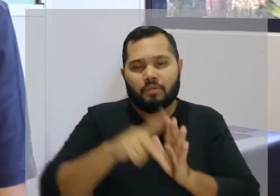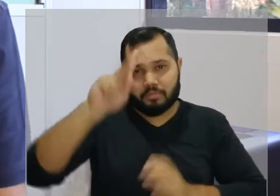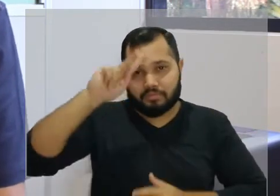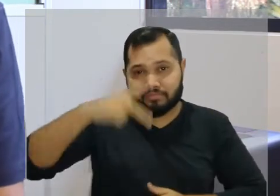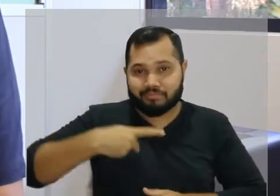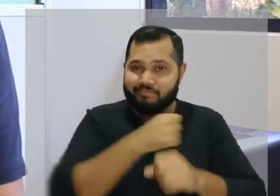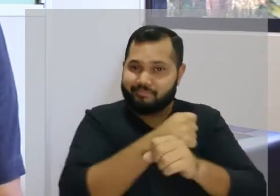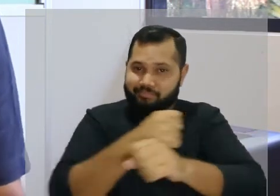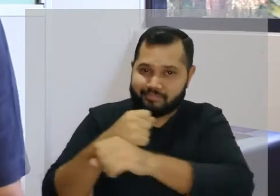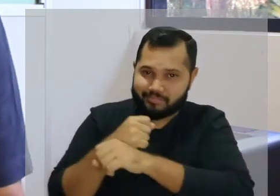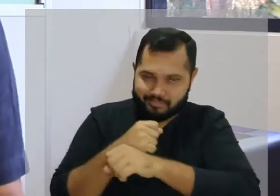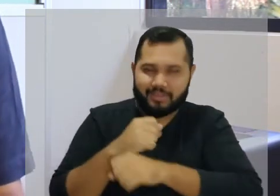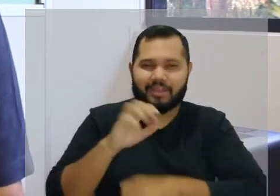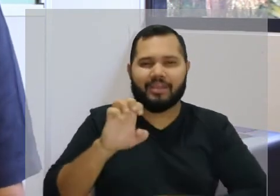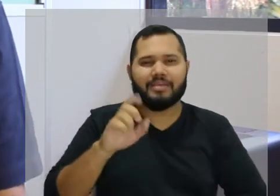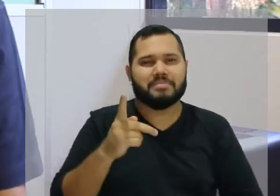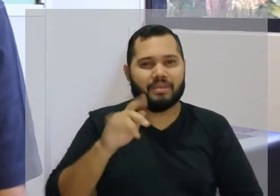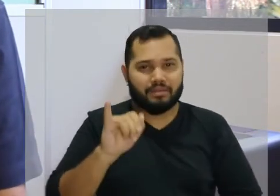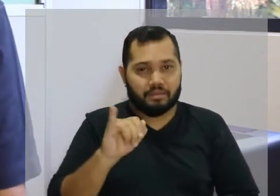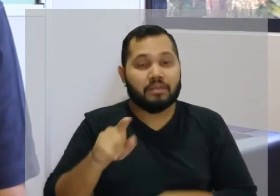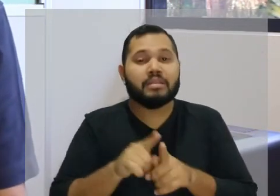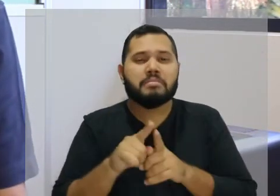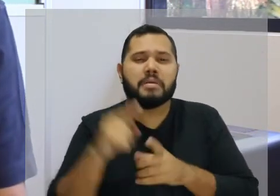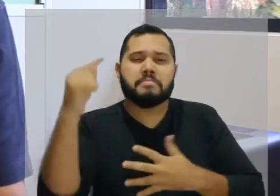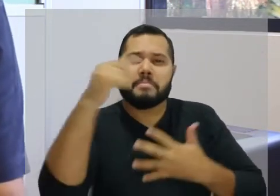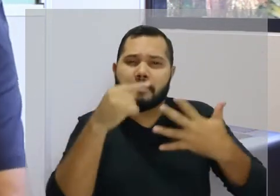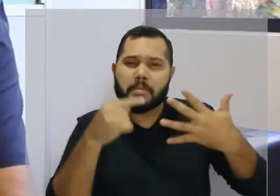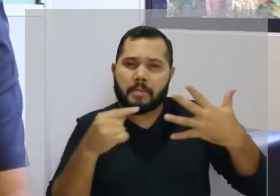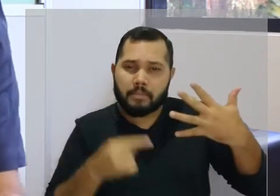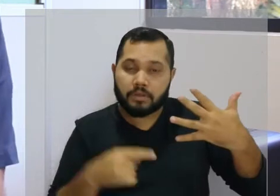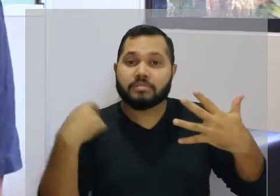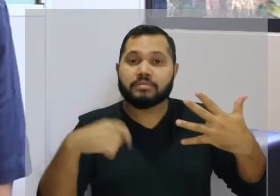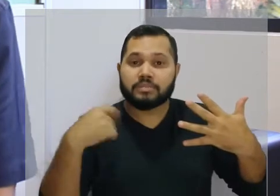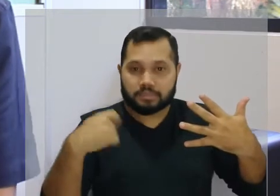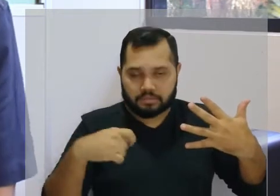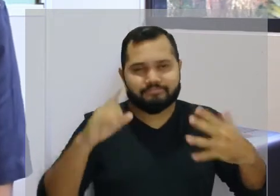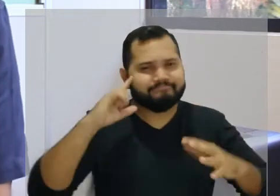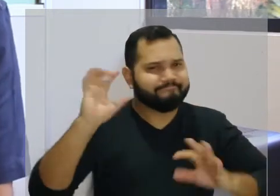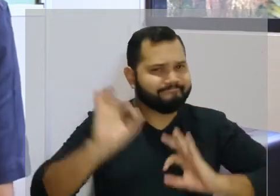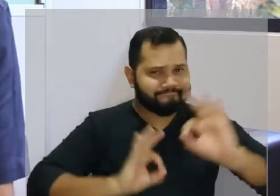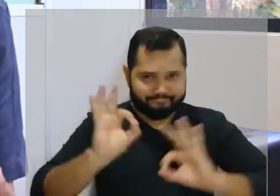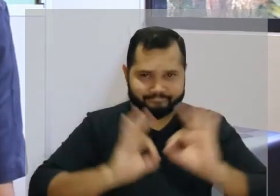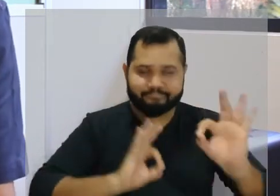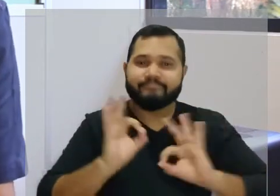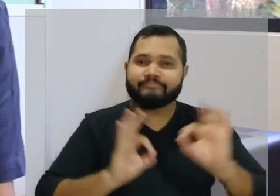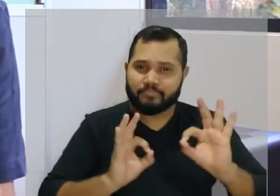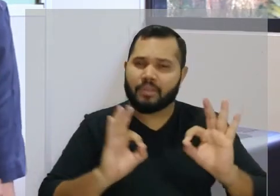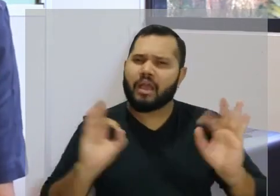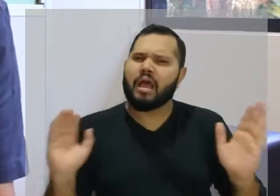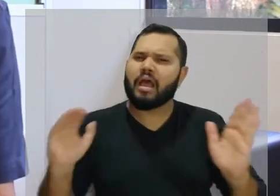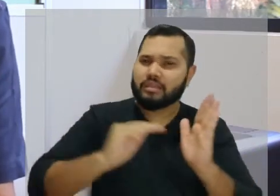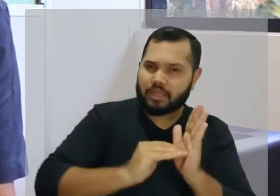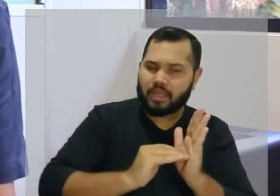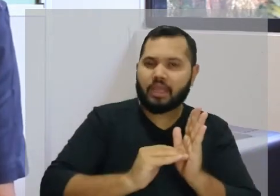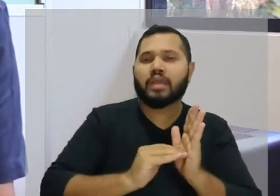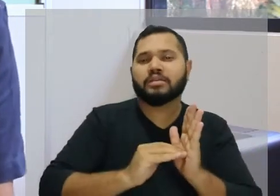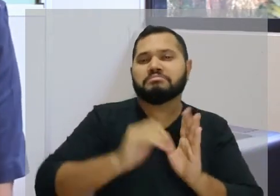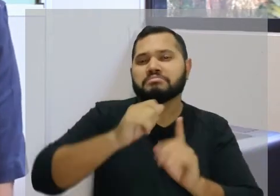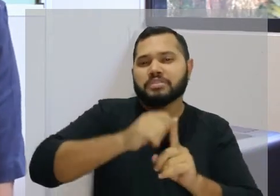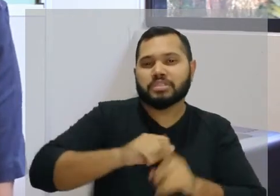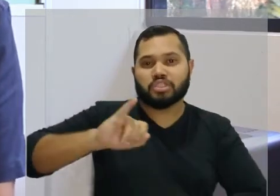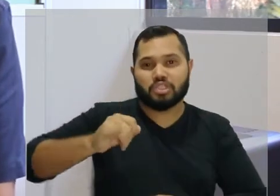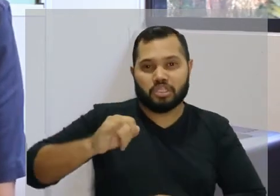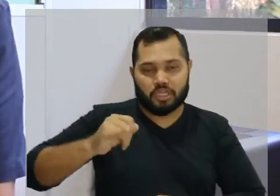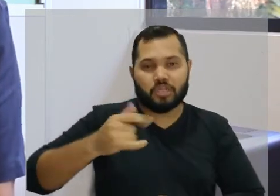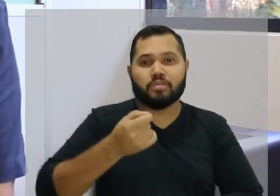principalmente relacionadas a equipamento de proteção individual, e outras situações para que pudéssemos estar tomando as providências,